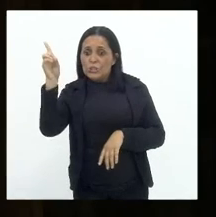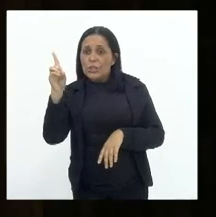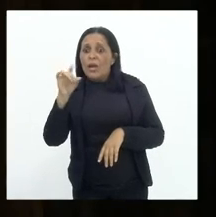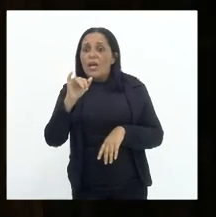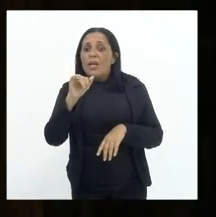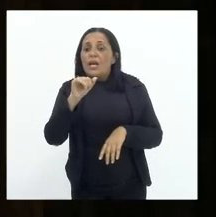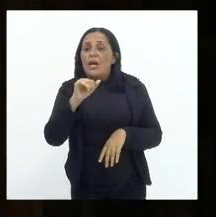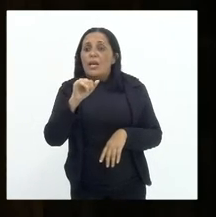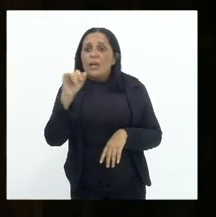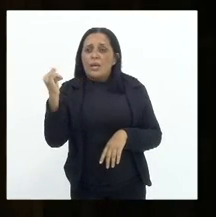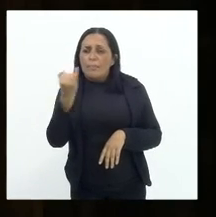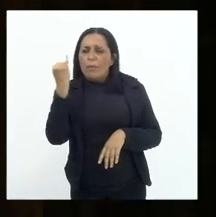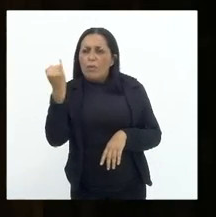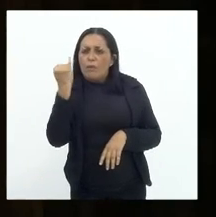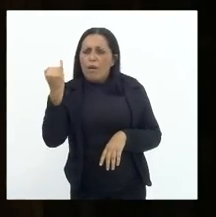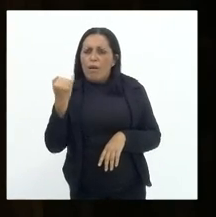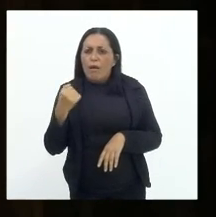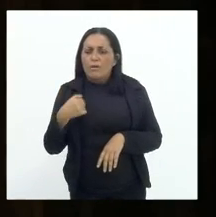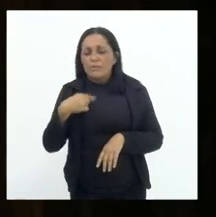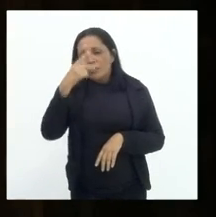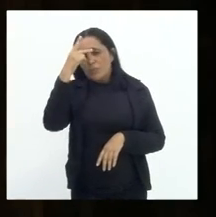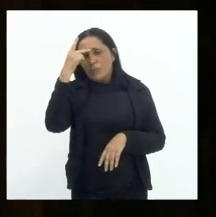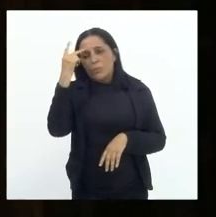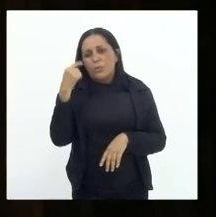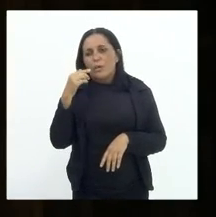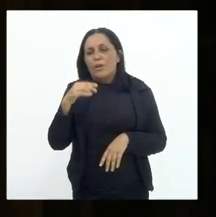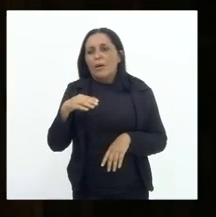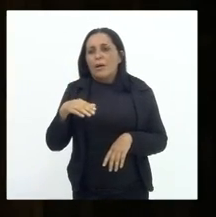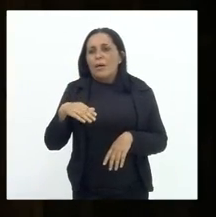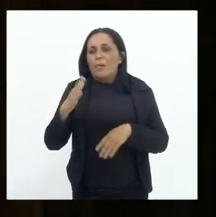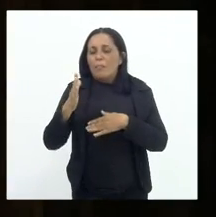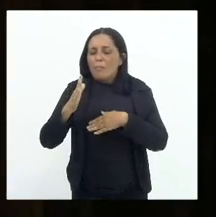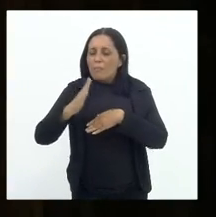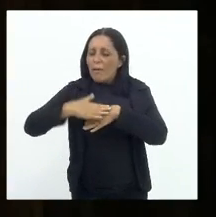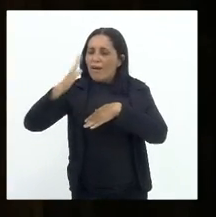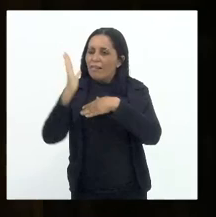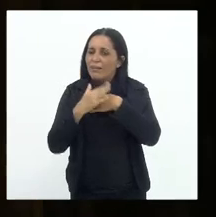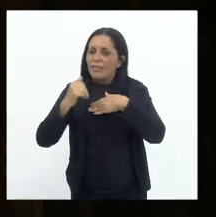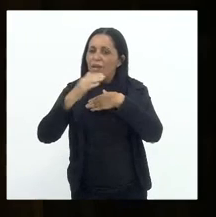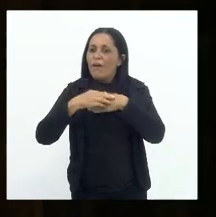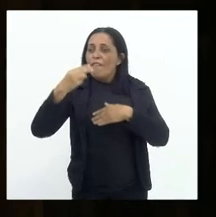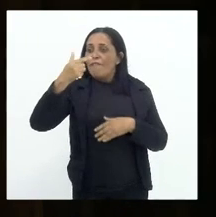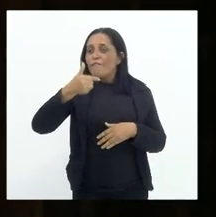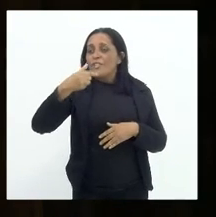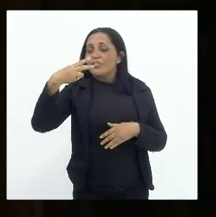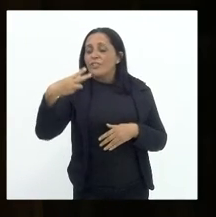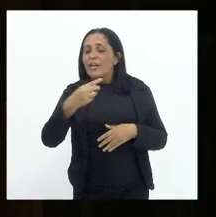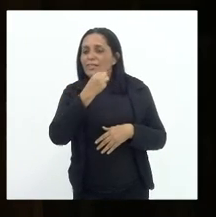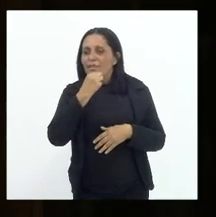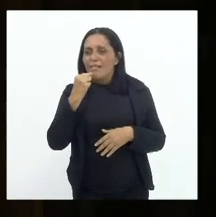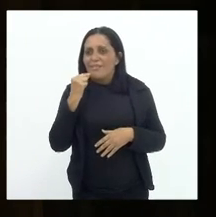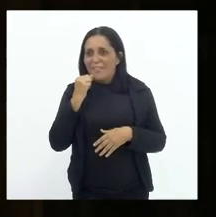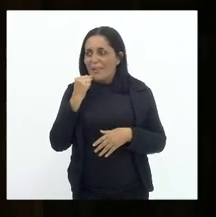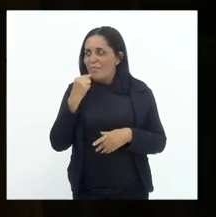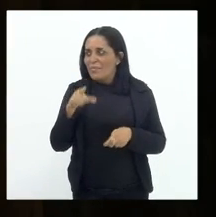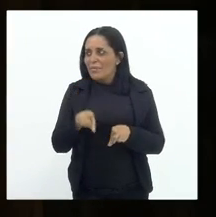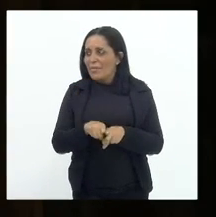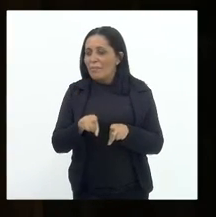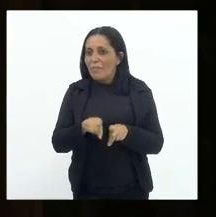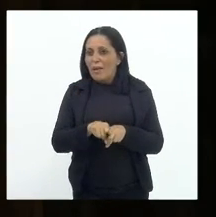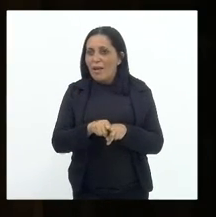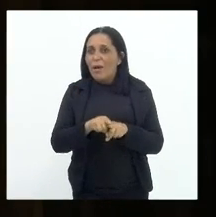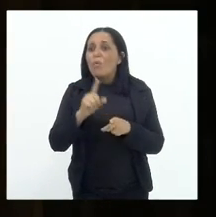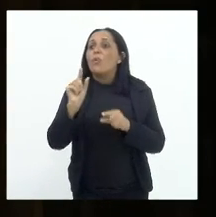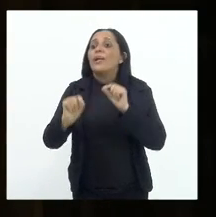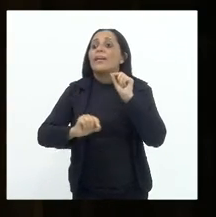românticos, até como eu, gostavam até de comemorar 23 de setembro, equinócio da